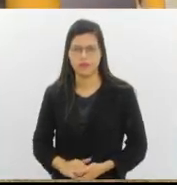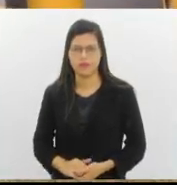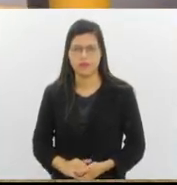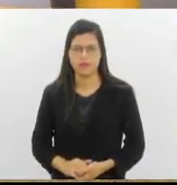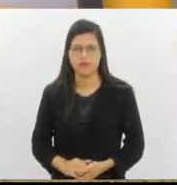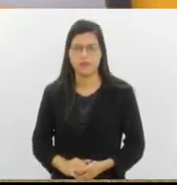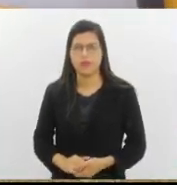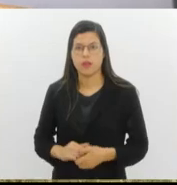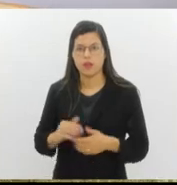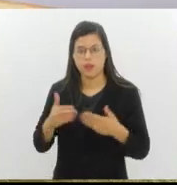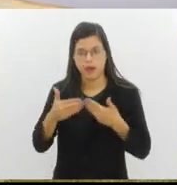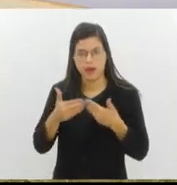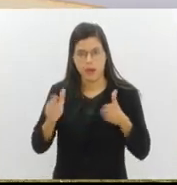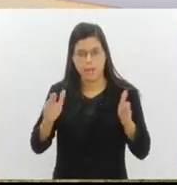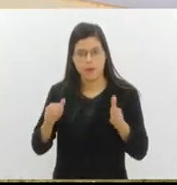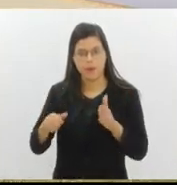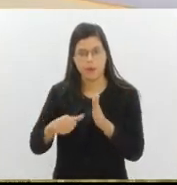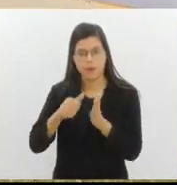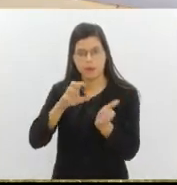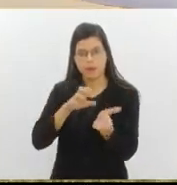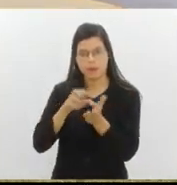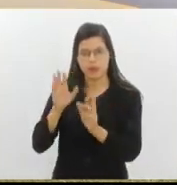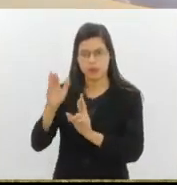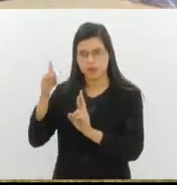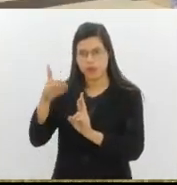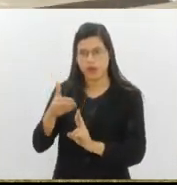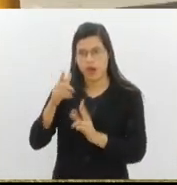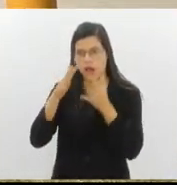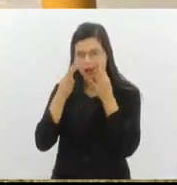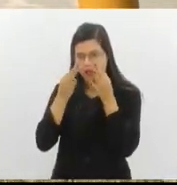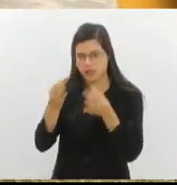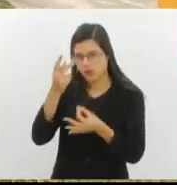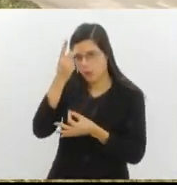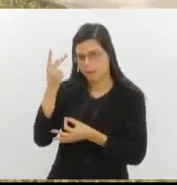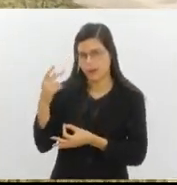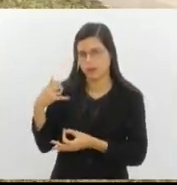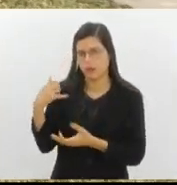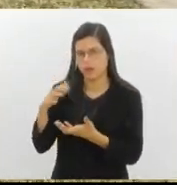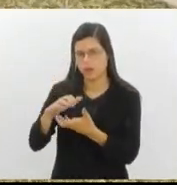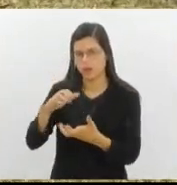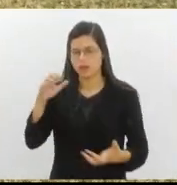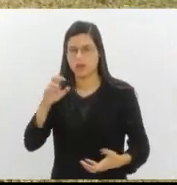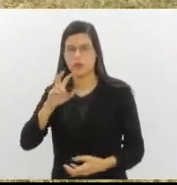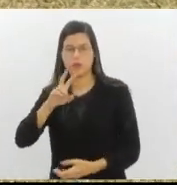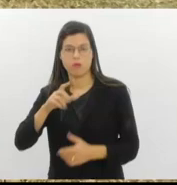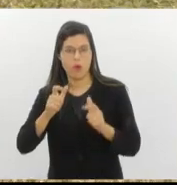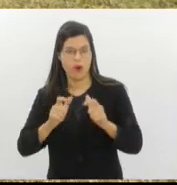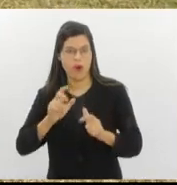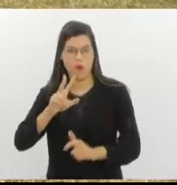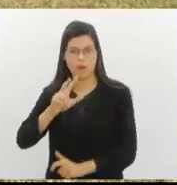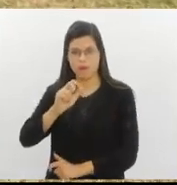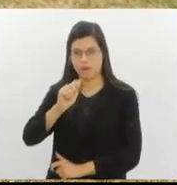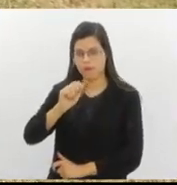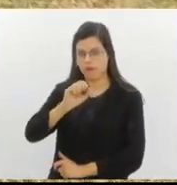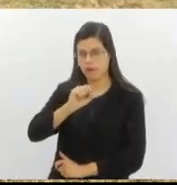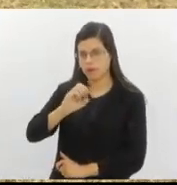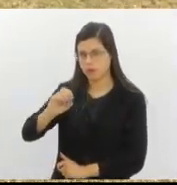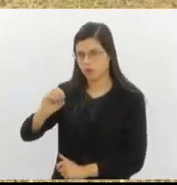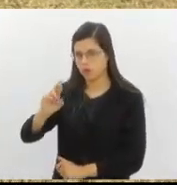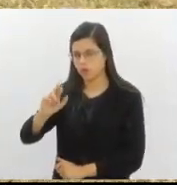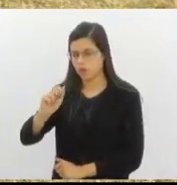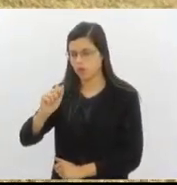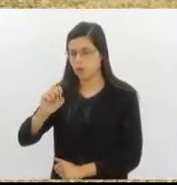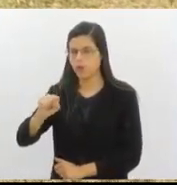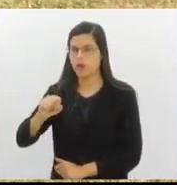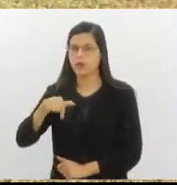Foi inaugurado o primeiro centro de referência em atenção à pessoa idosa do Estado, em Vassouras, na região centro-sul fluminense. O projeto